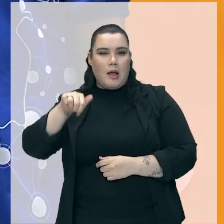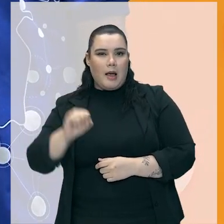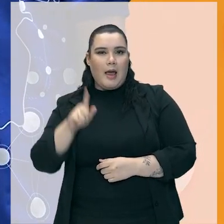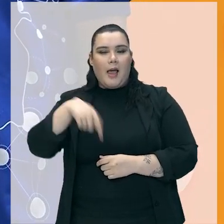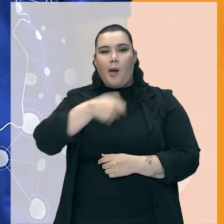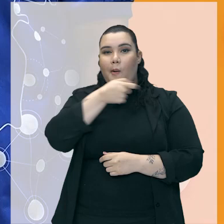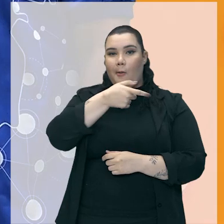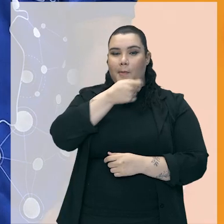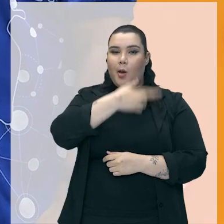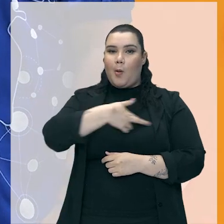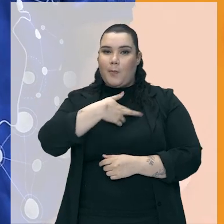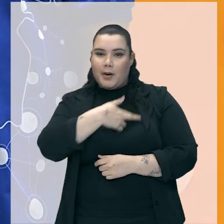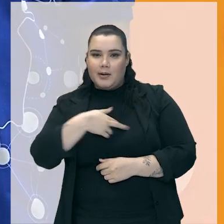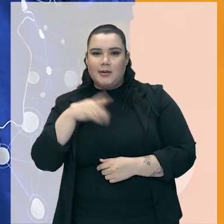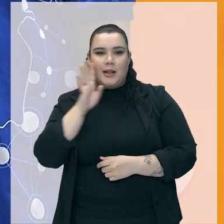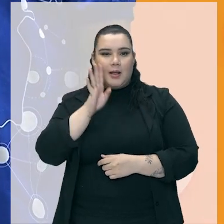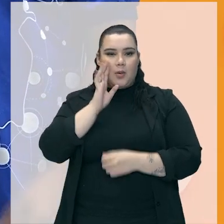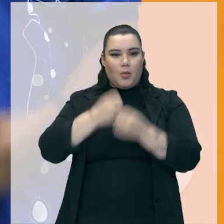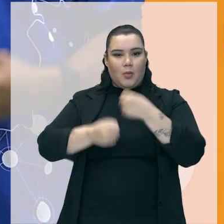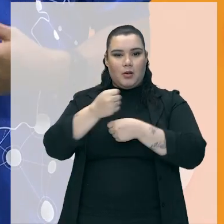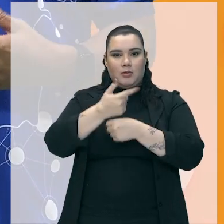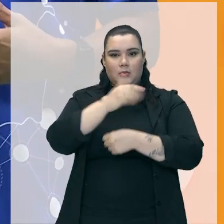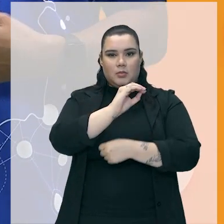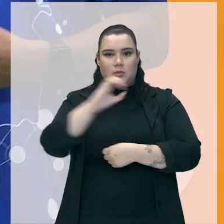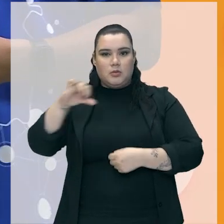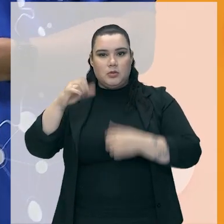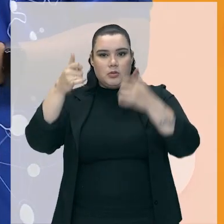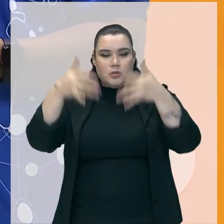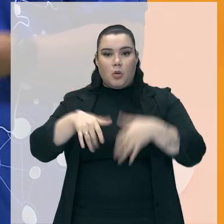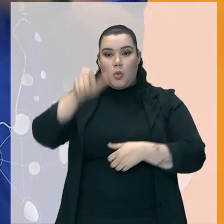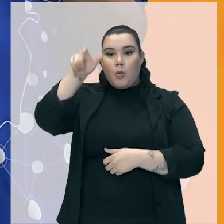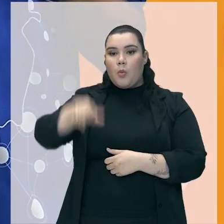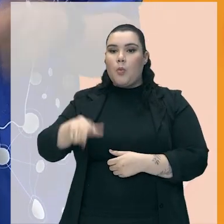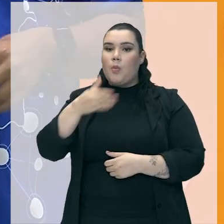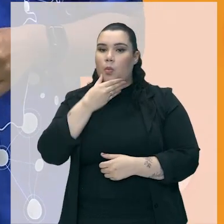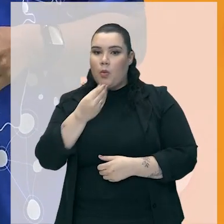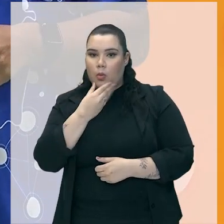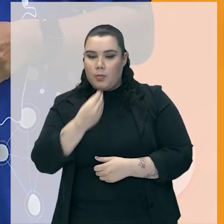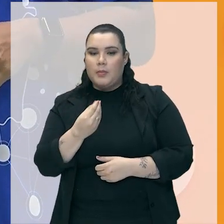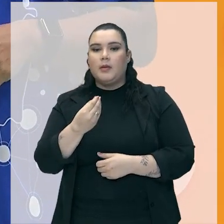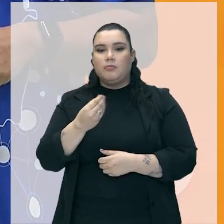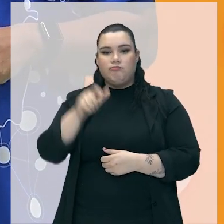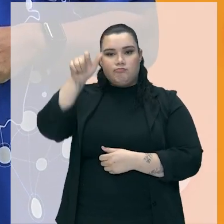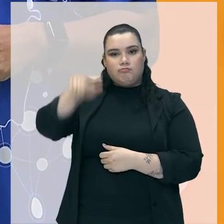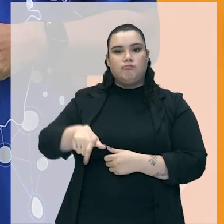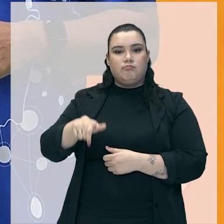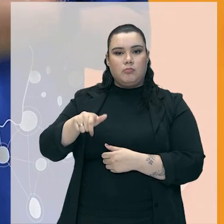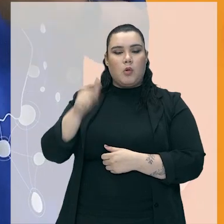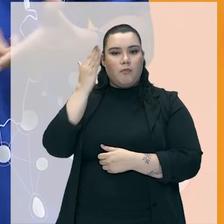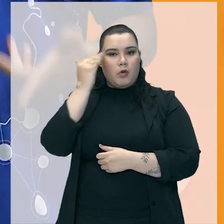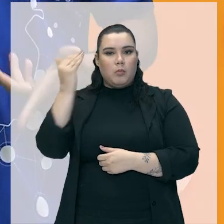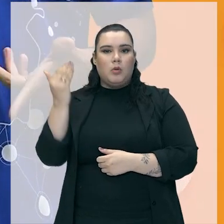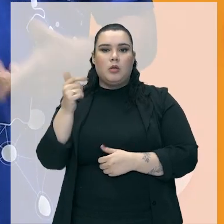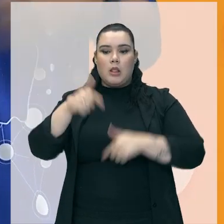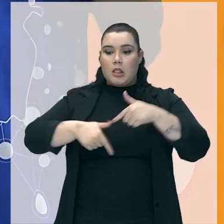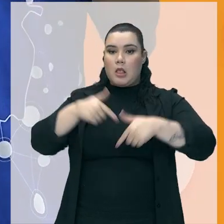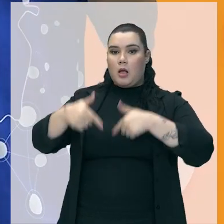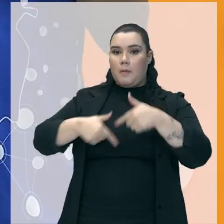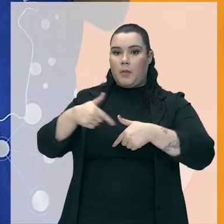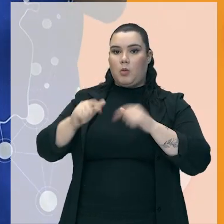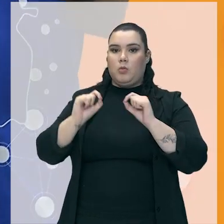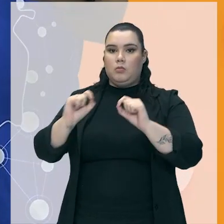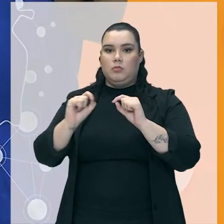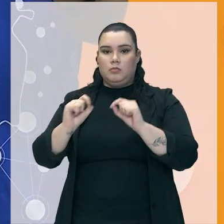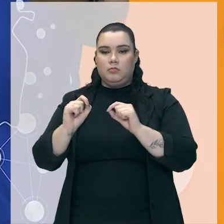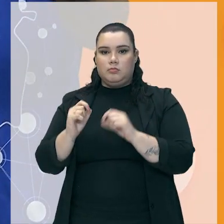legal. Eu gosto muito desse filme. Ele é de 2009, que fala de um cara, que é até o George Clooney, ele... O trabalho dele é